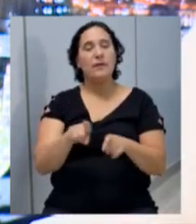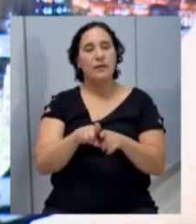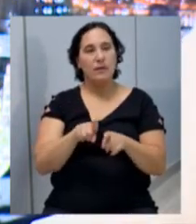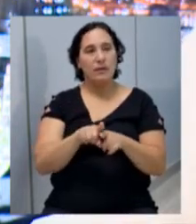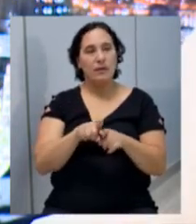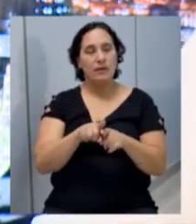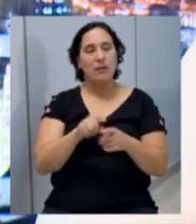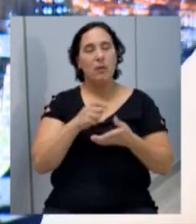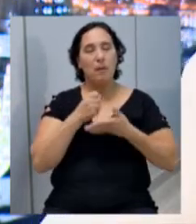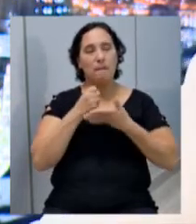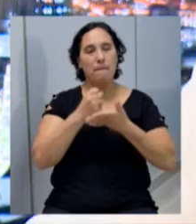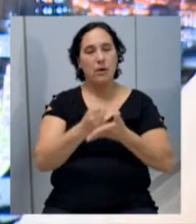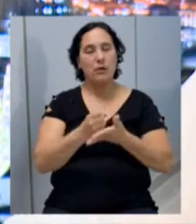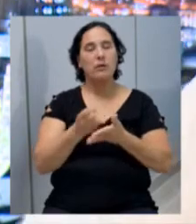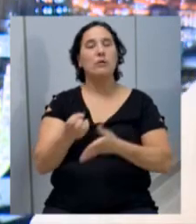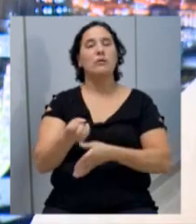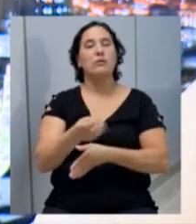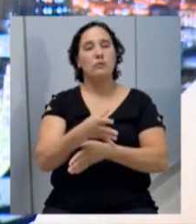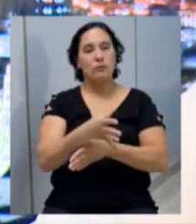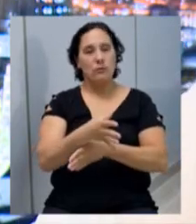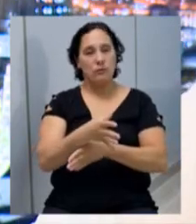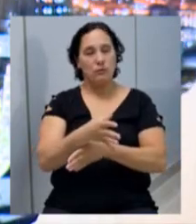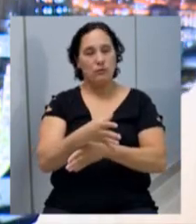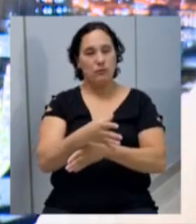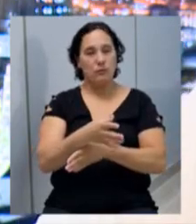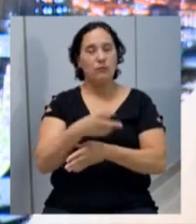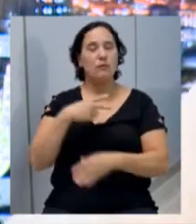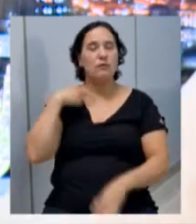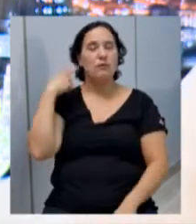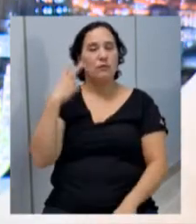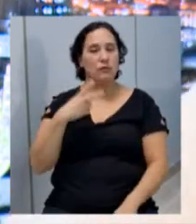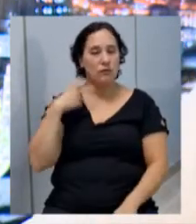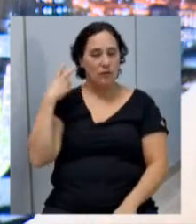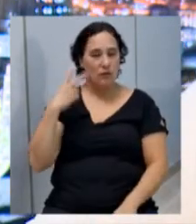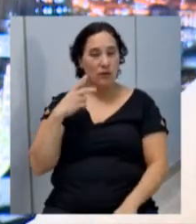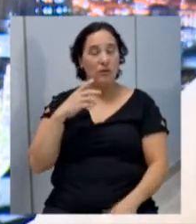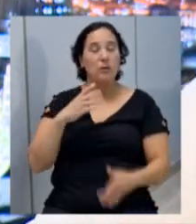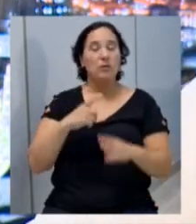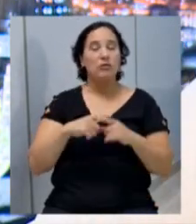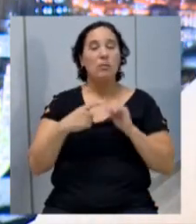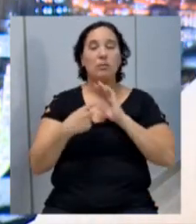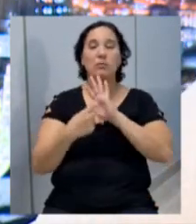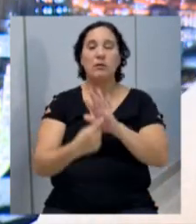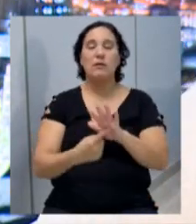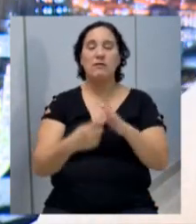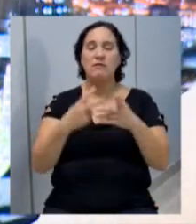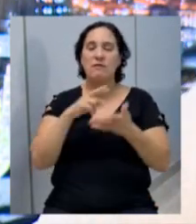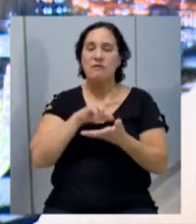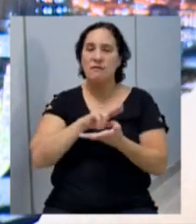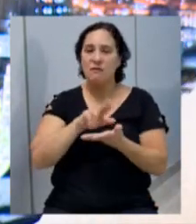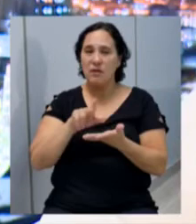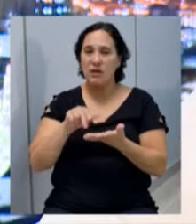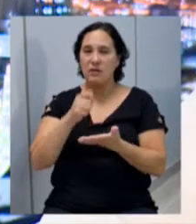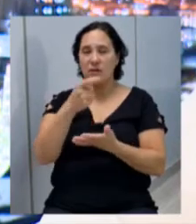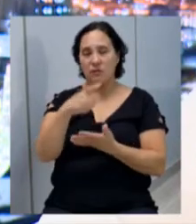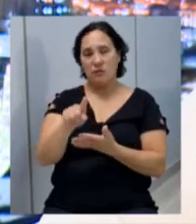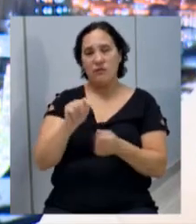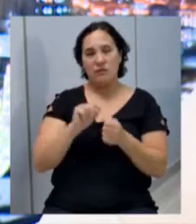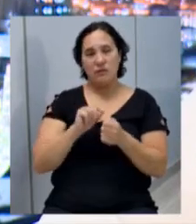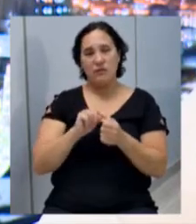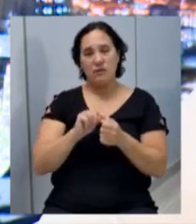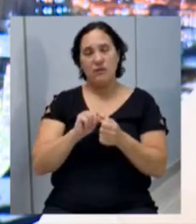com a colaboração mais uma vez de todos os vereadores, porque já mostramos aqui que várias ações que fizemos